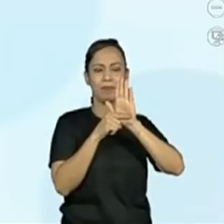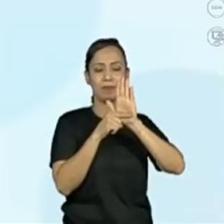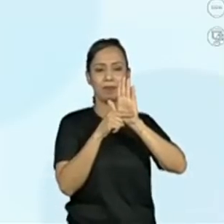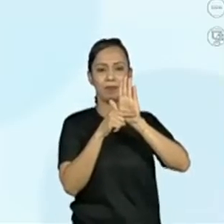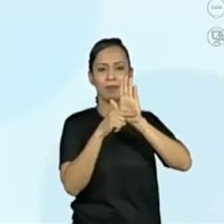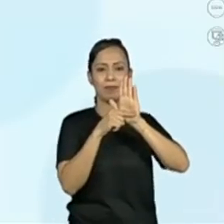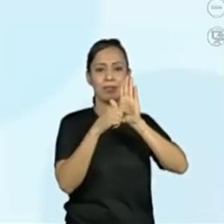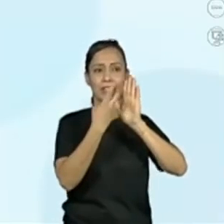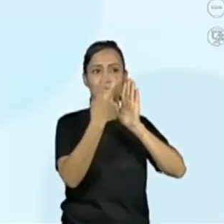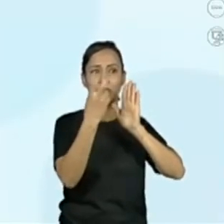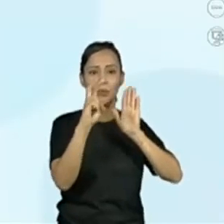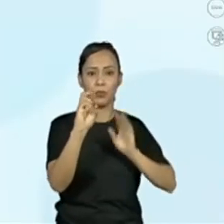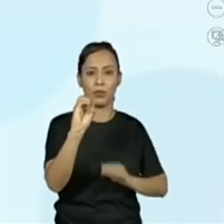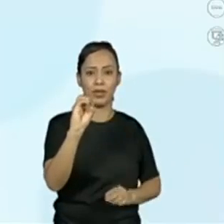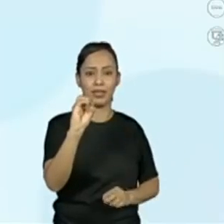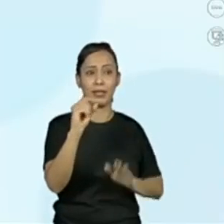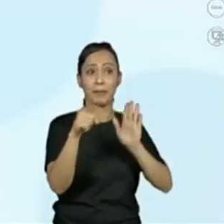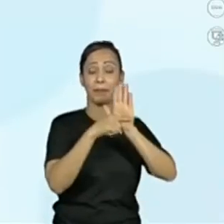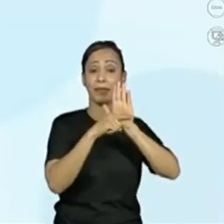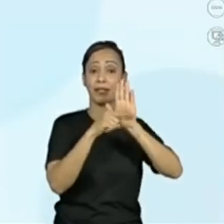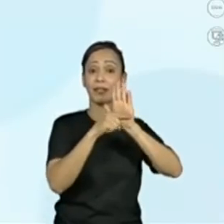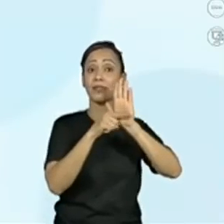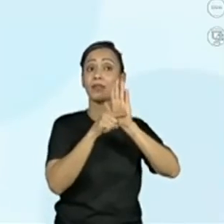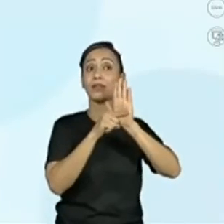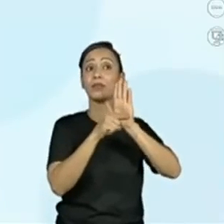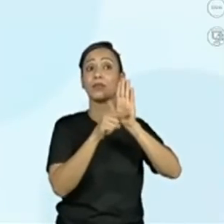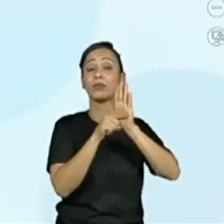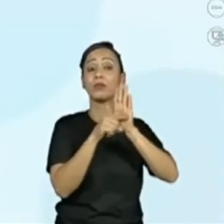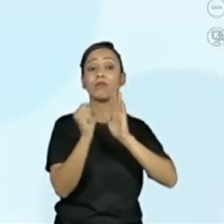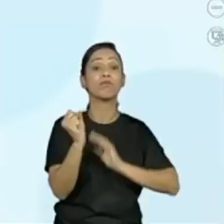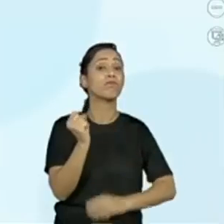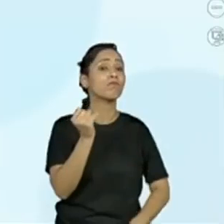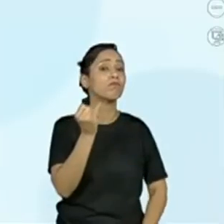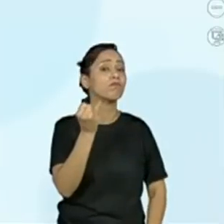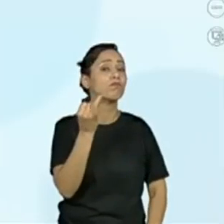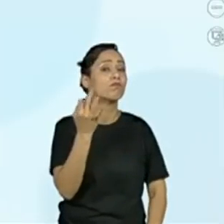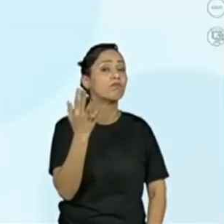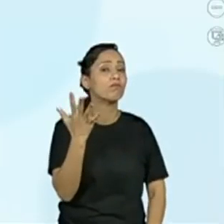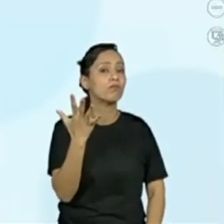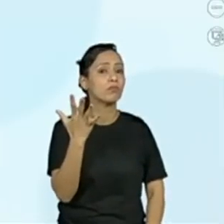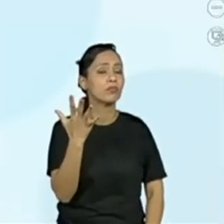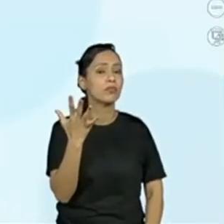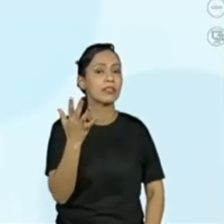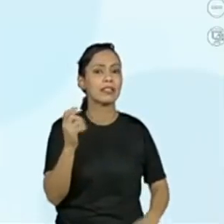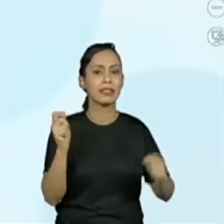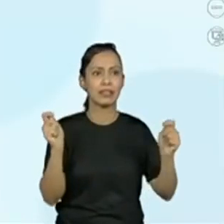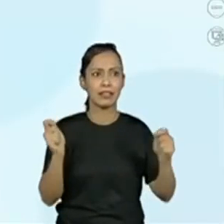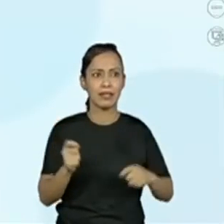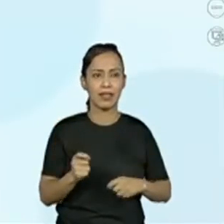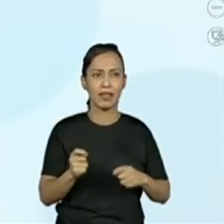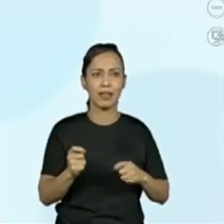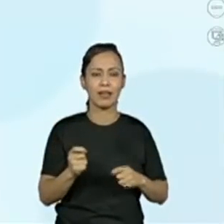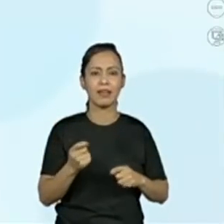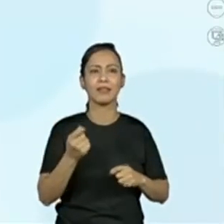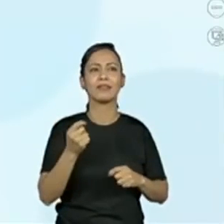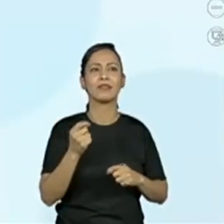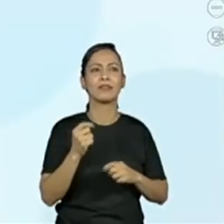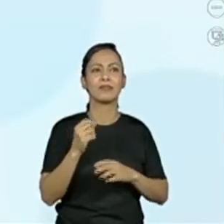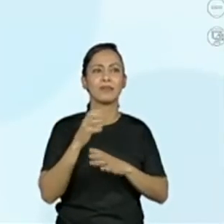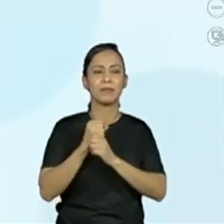considerar que aqui eu tenho esse espaço que ele pulou dividido em 5, 10.